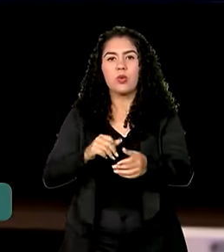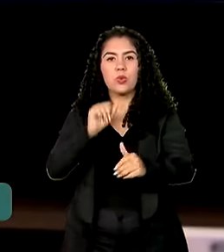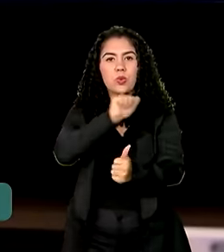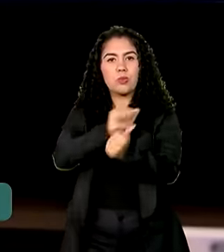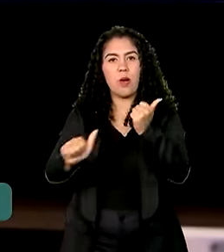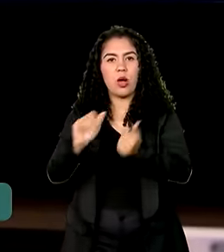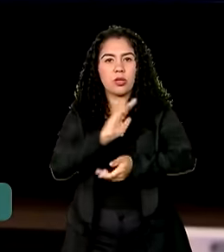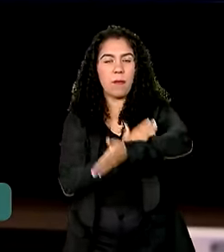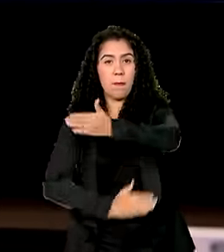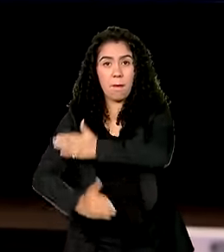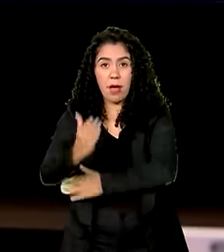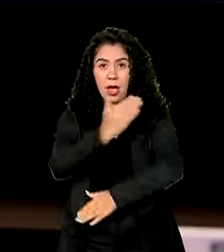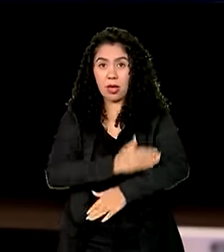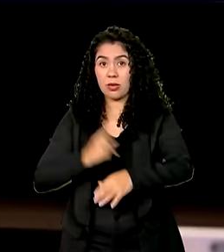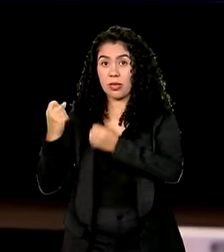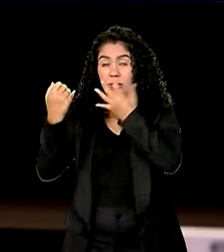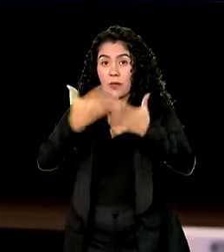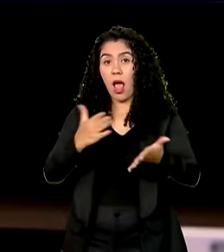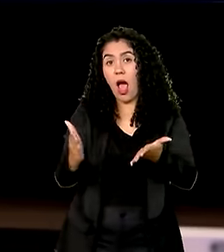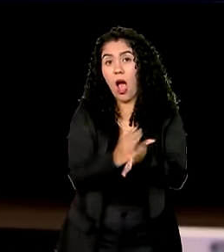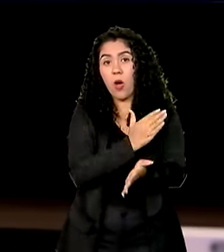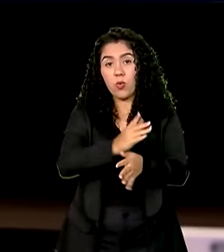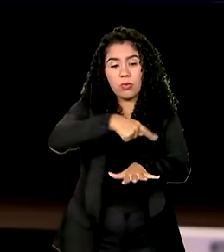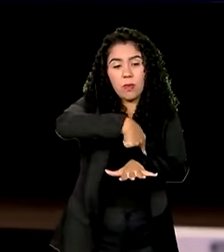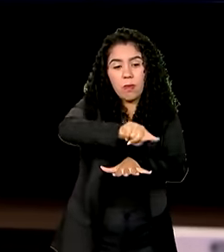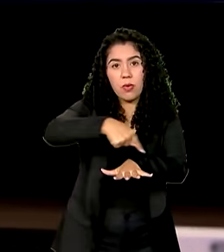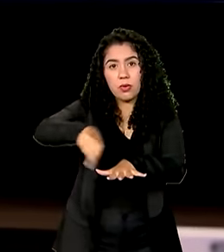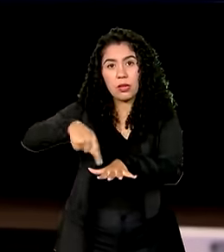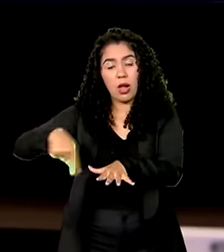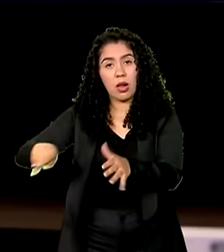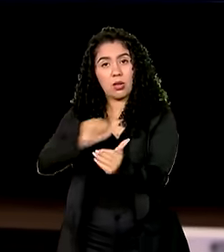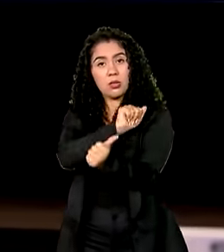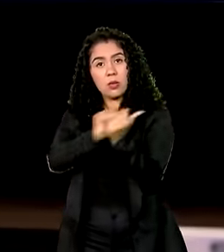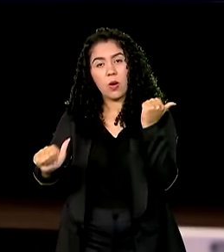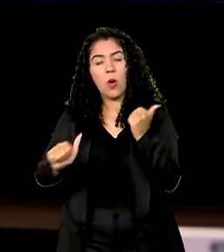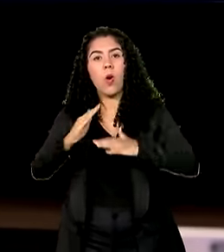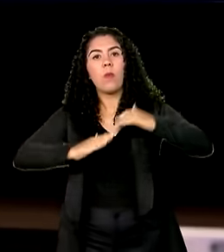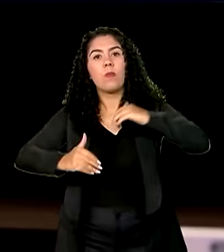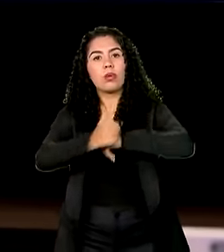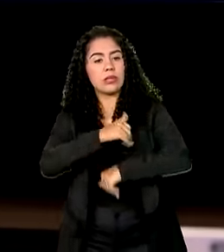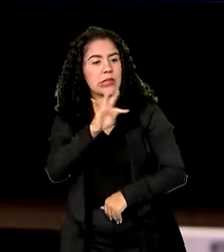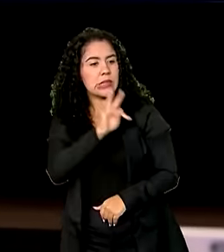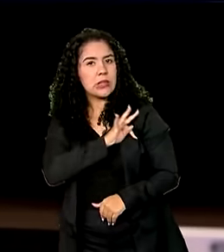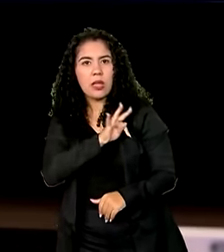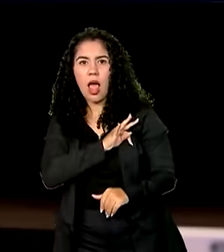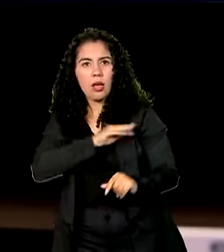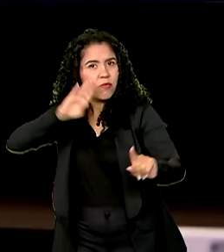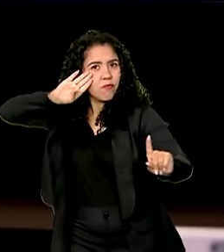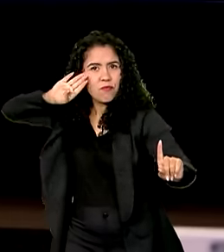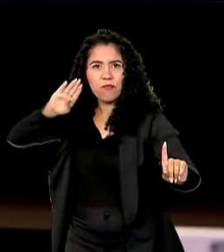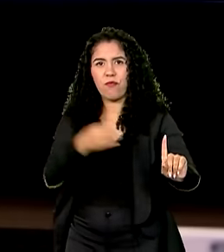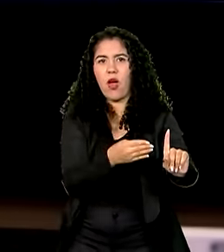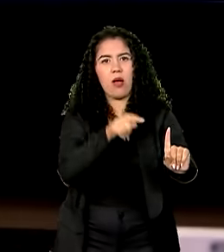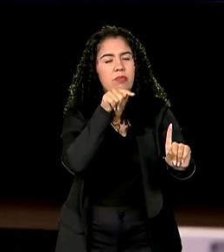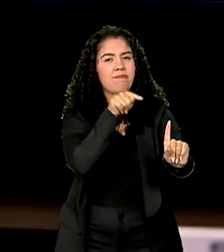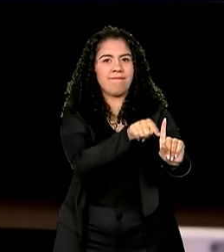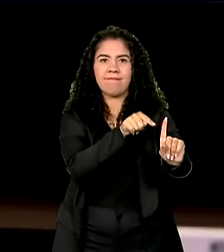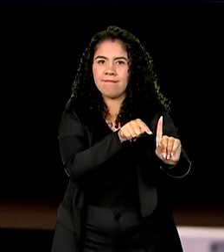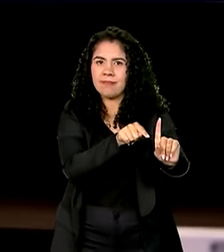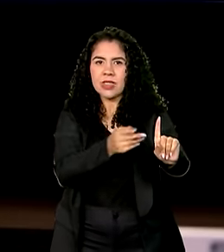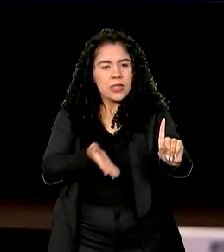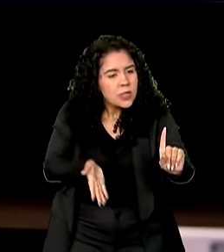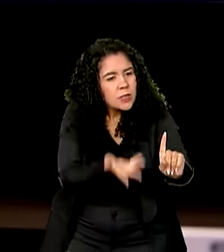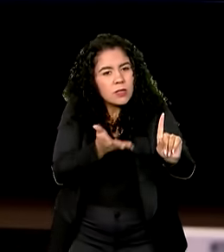Para quem não sabe, há algumas modalidades esportivas que o técnico vive praticamente a vida daquele atleta. O